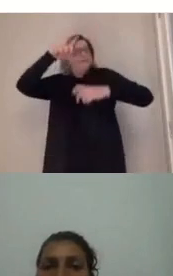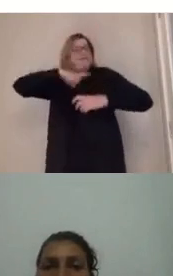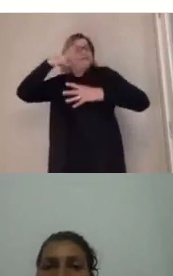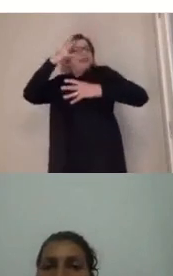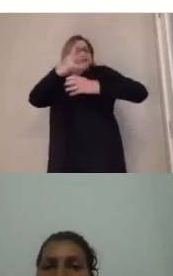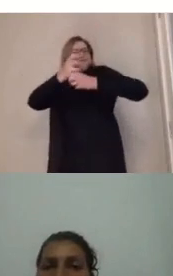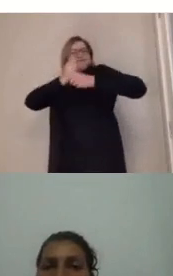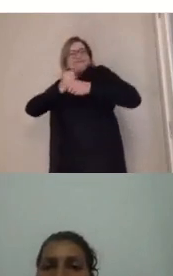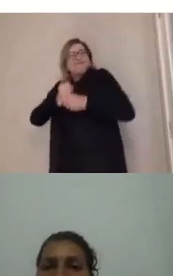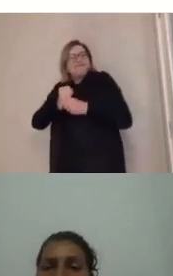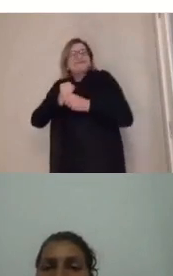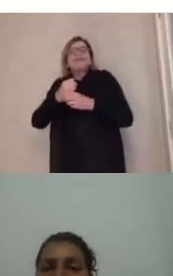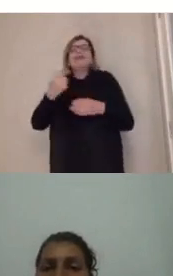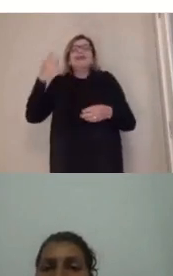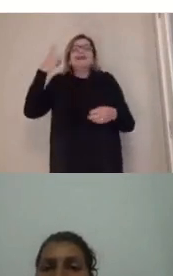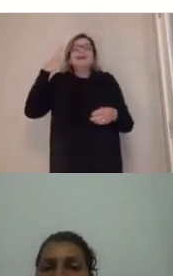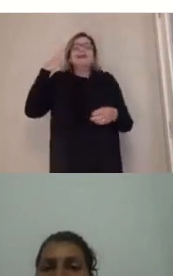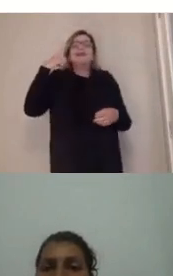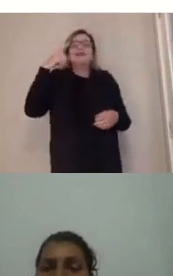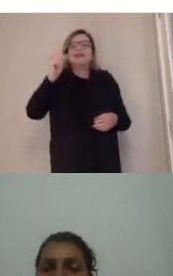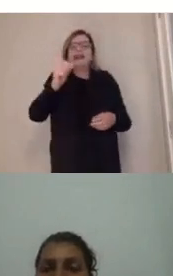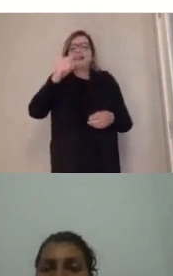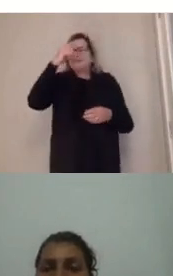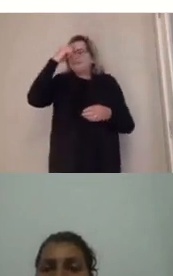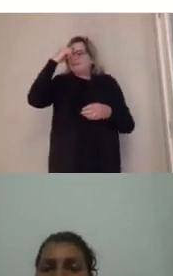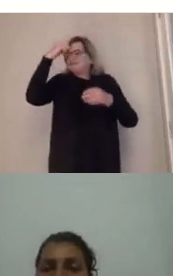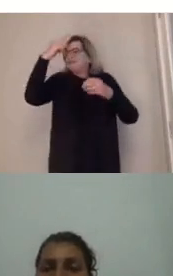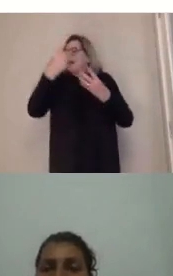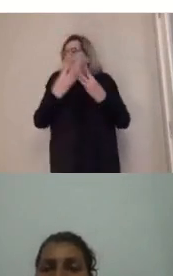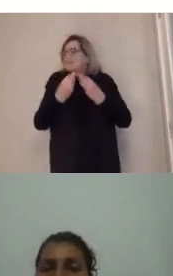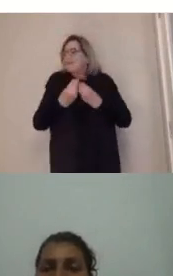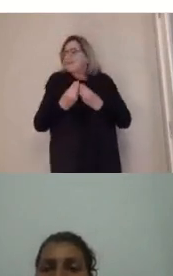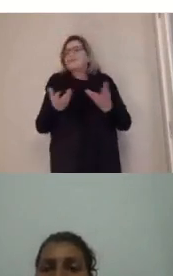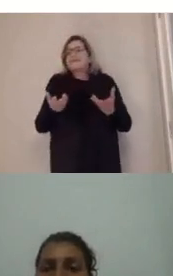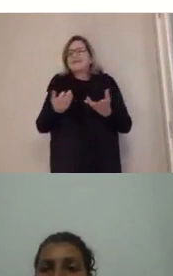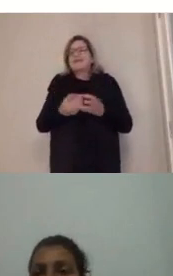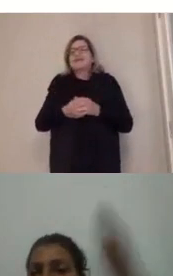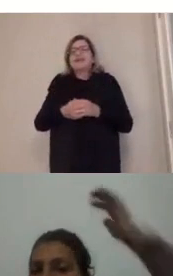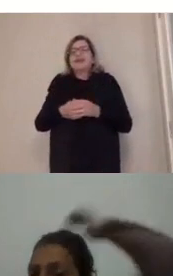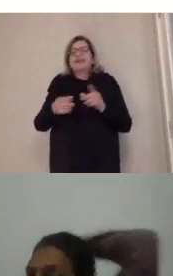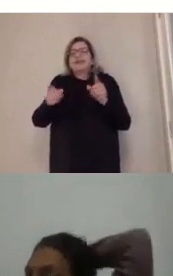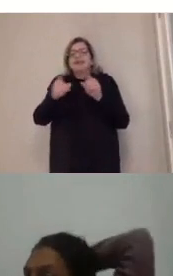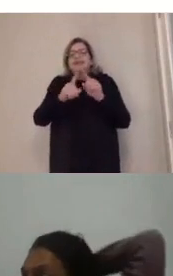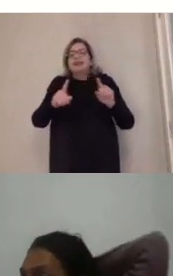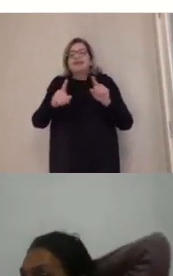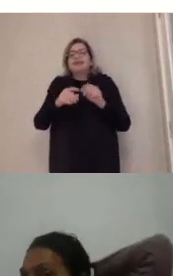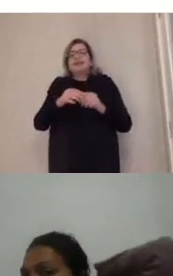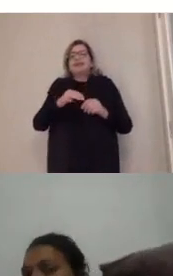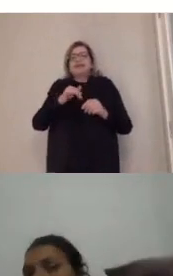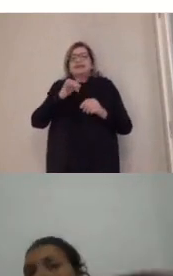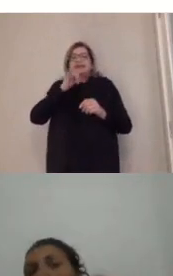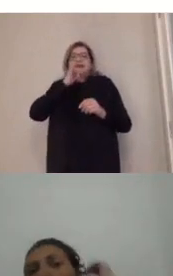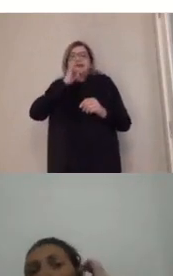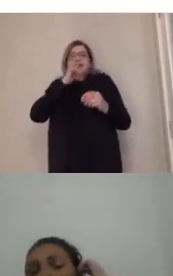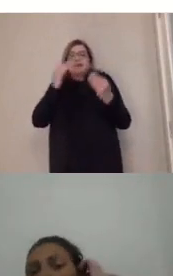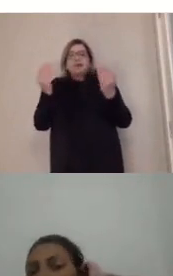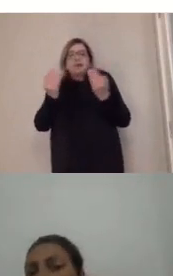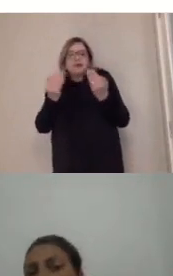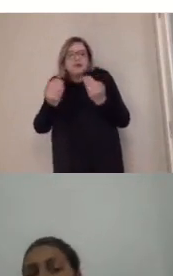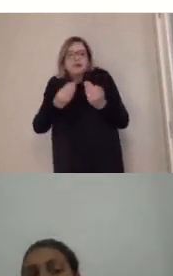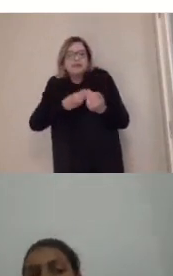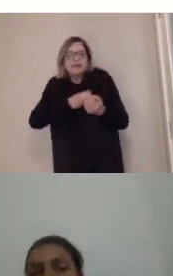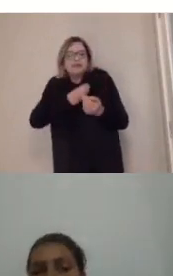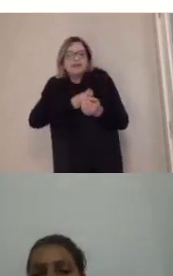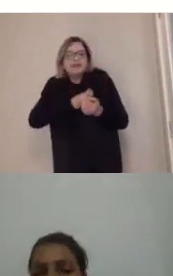conseguem dominar uma série de coisas, né, não é à toa, por exemplo, que a gente conviveu hoje, nesse, nesse momento, a gente está convivendo,